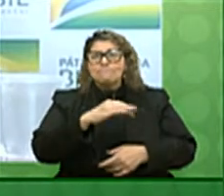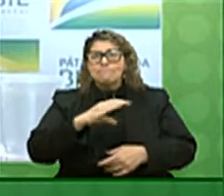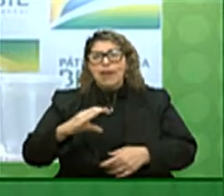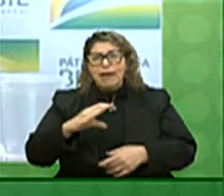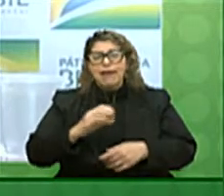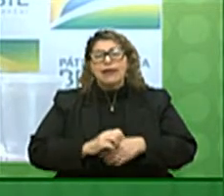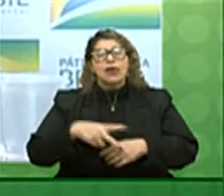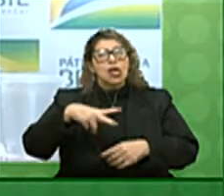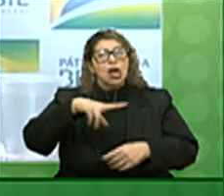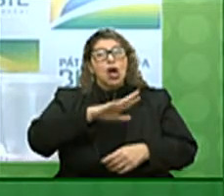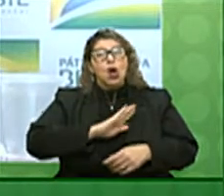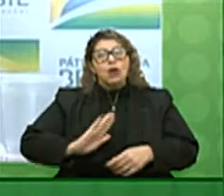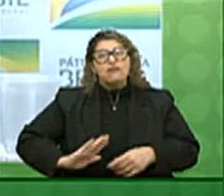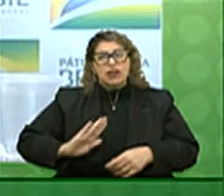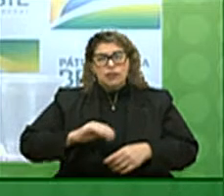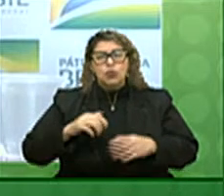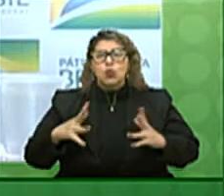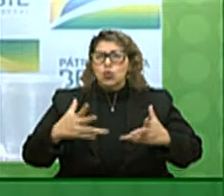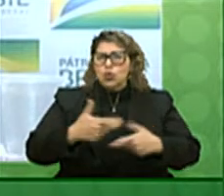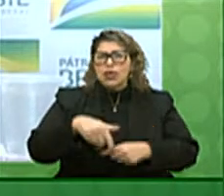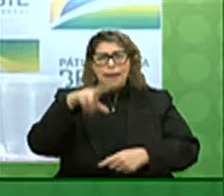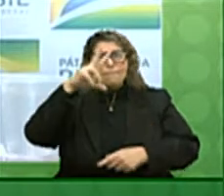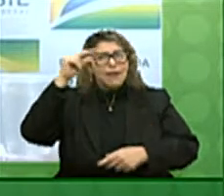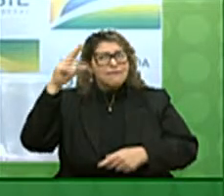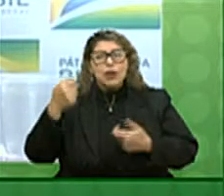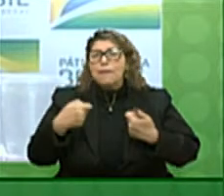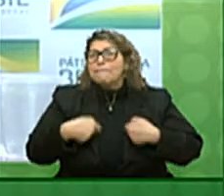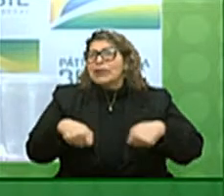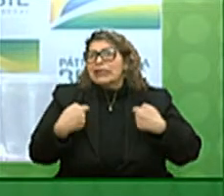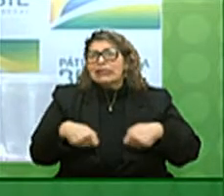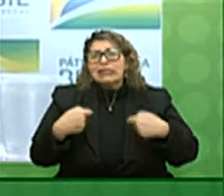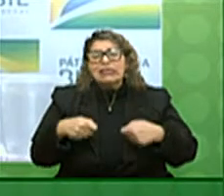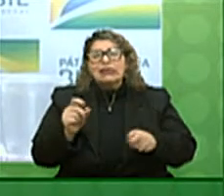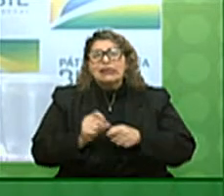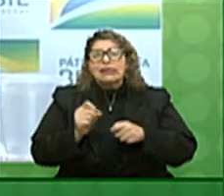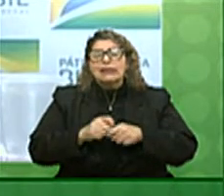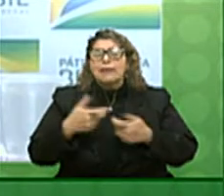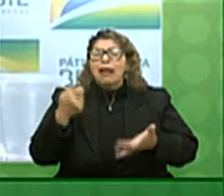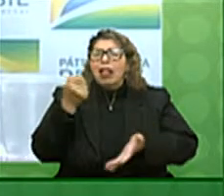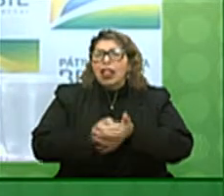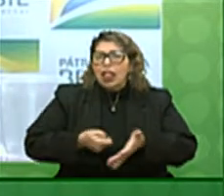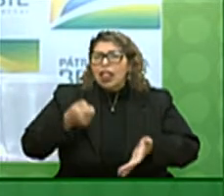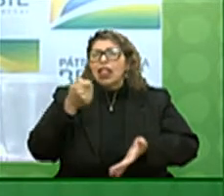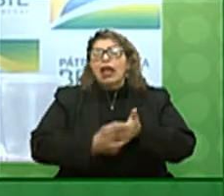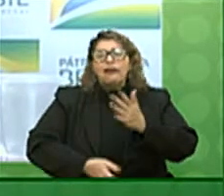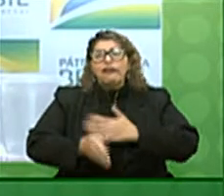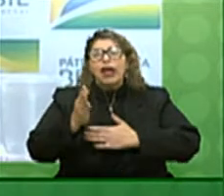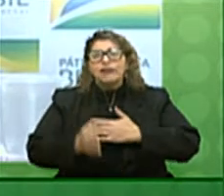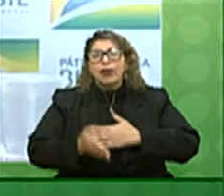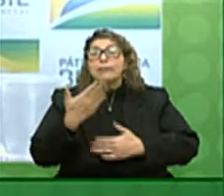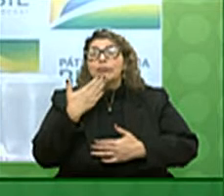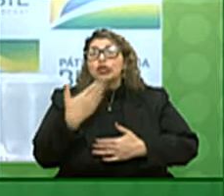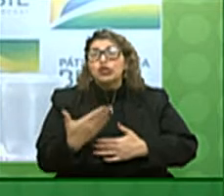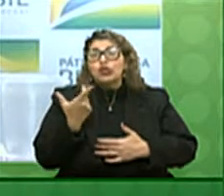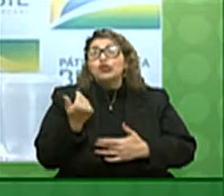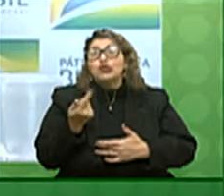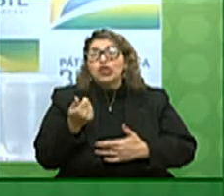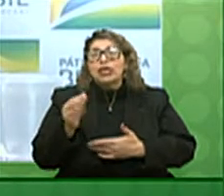governadores e prefeitos não precisarão mais fazer peregrinações à Brasília em busca de recursos.